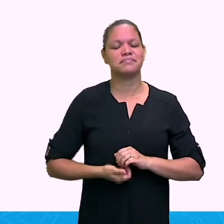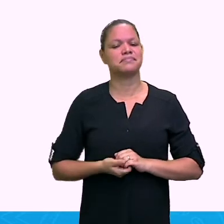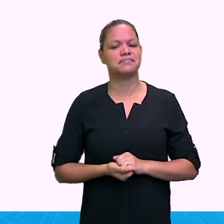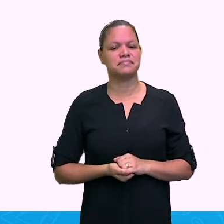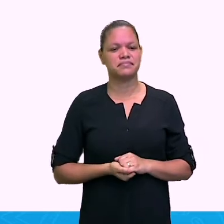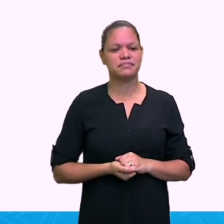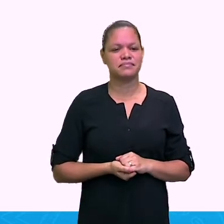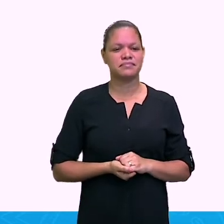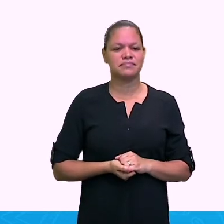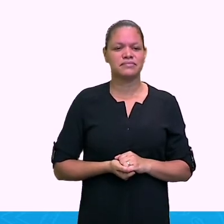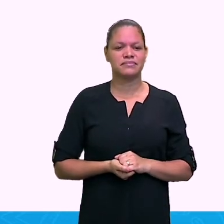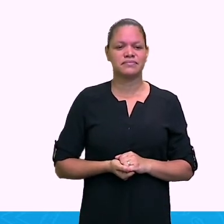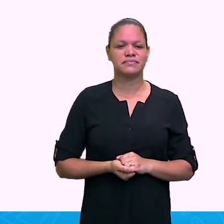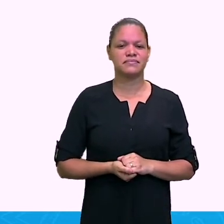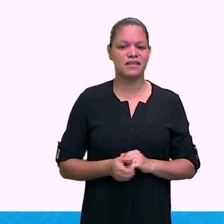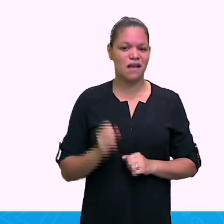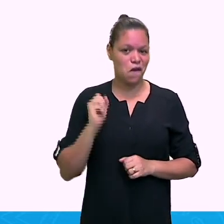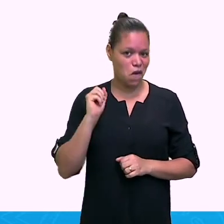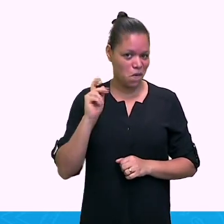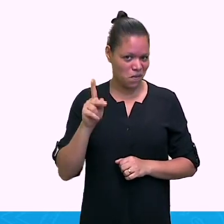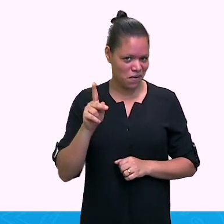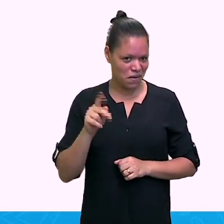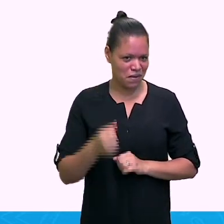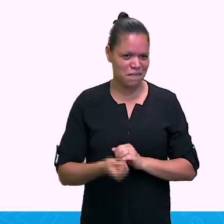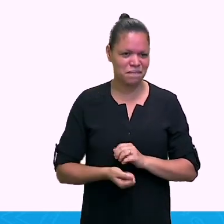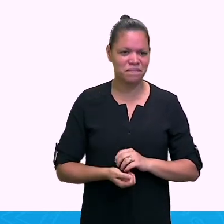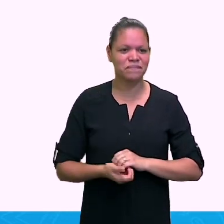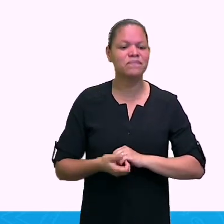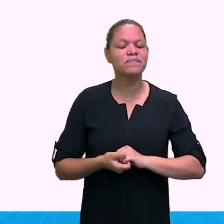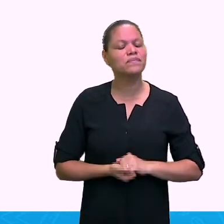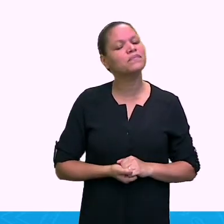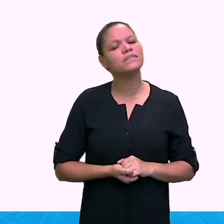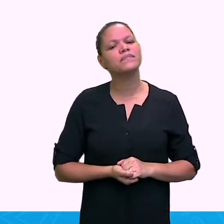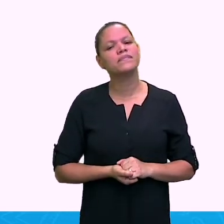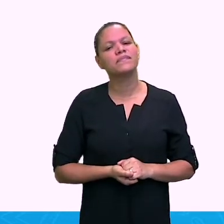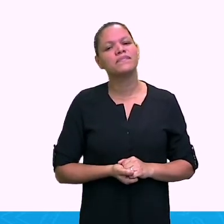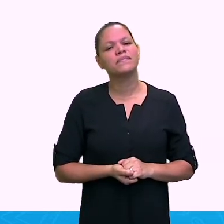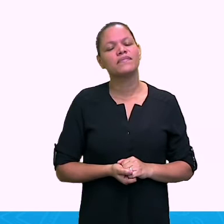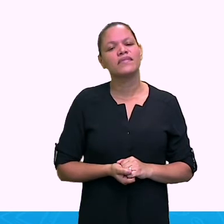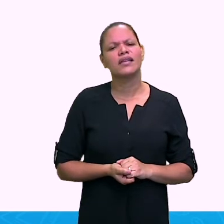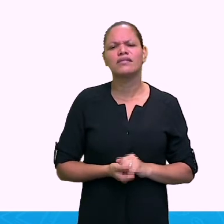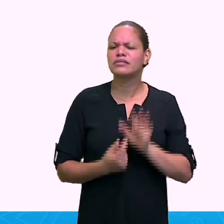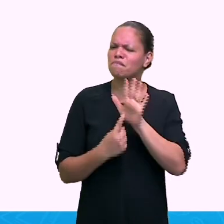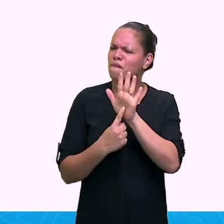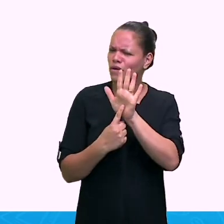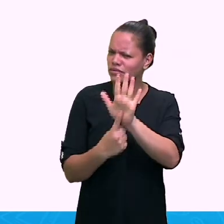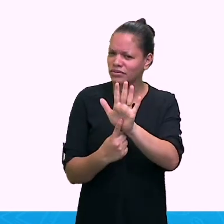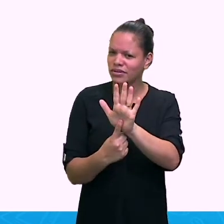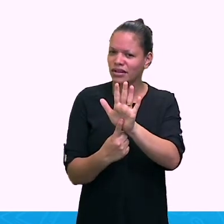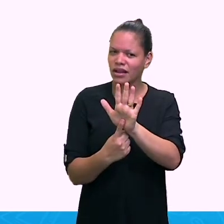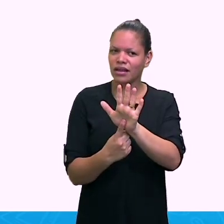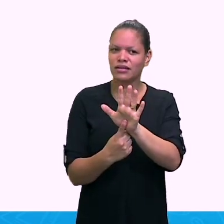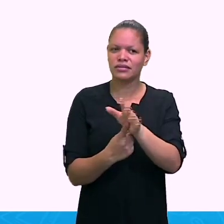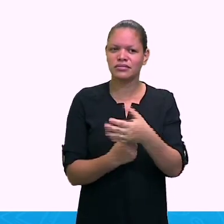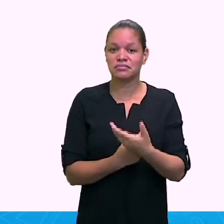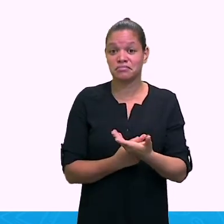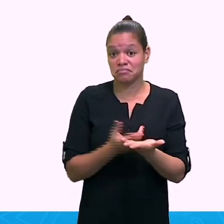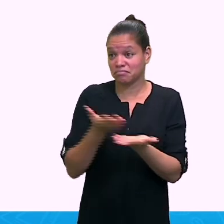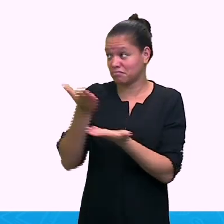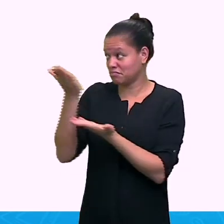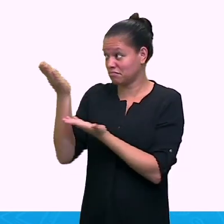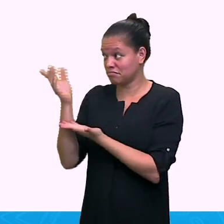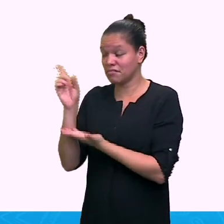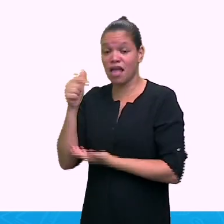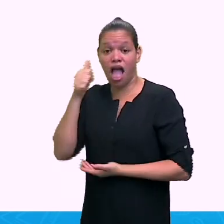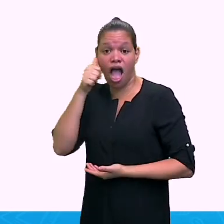Então, pode só colocar o F e o R também. Então, nós estamos falando sobre she, que é ela.